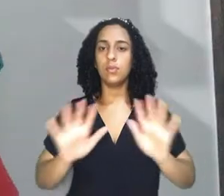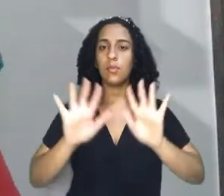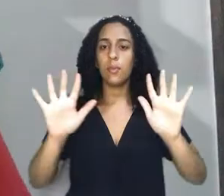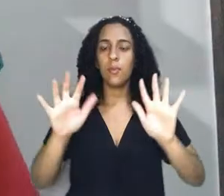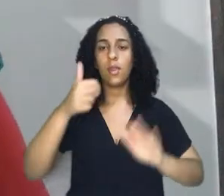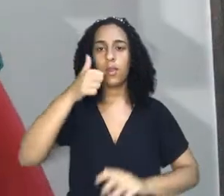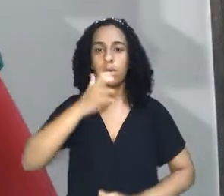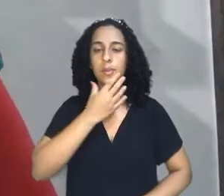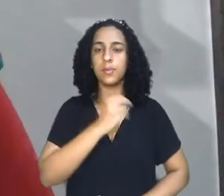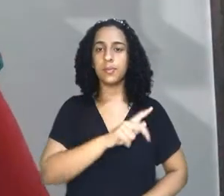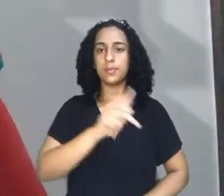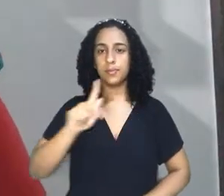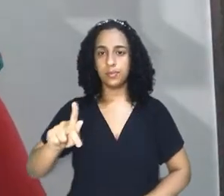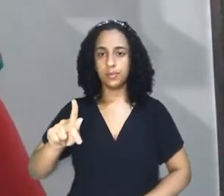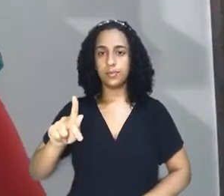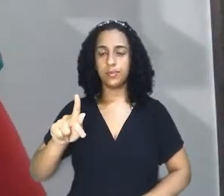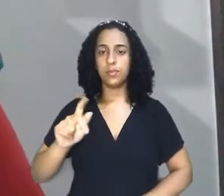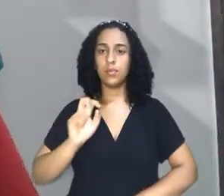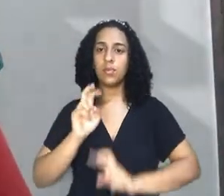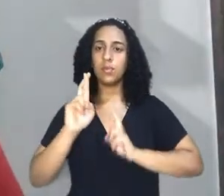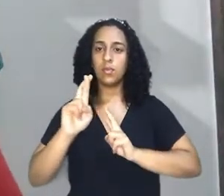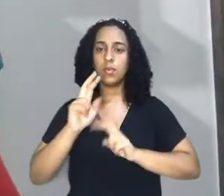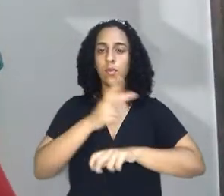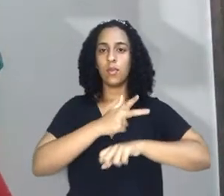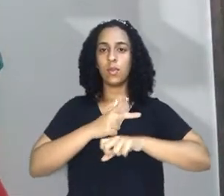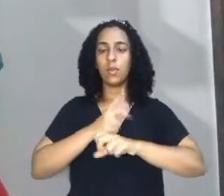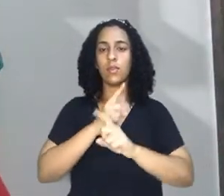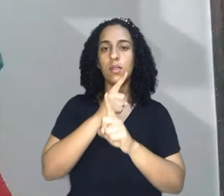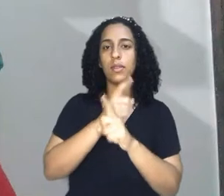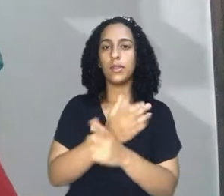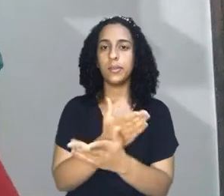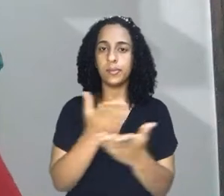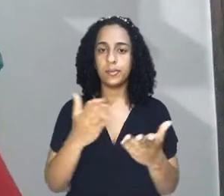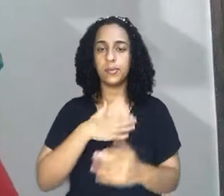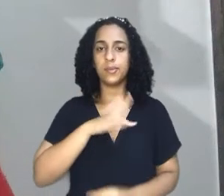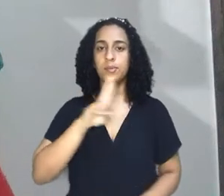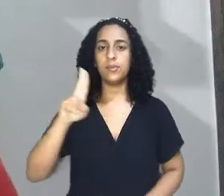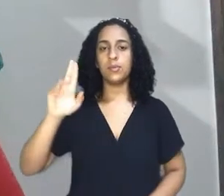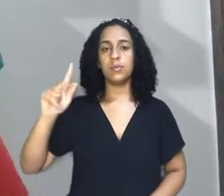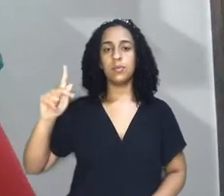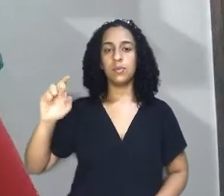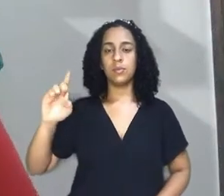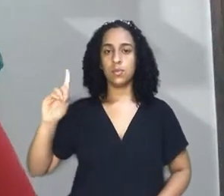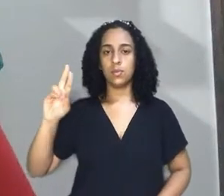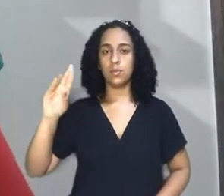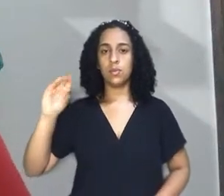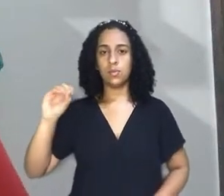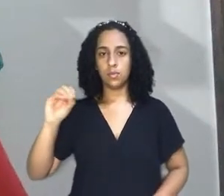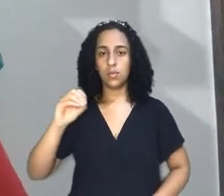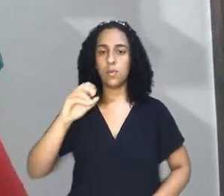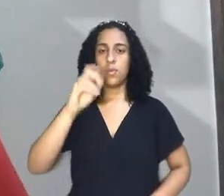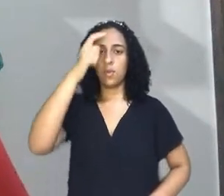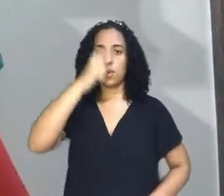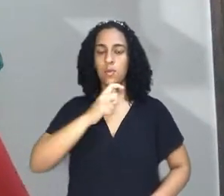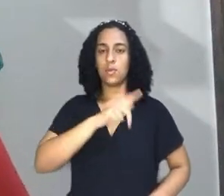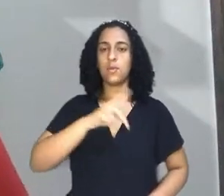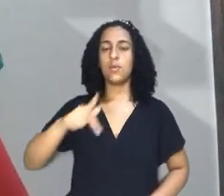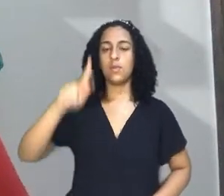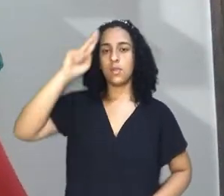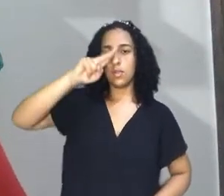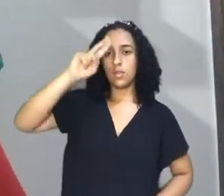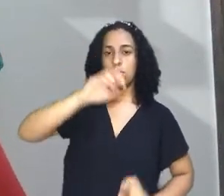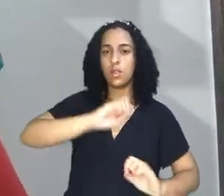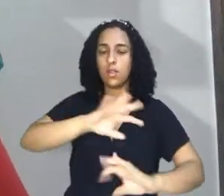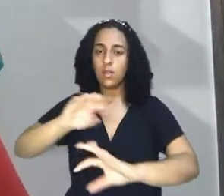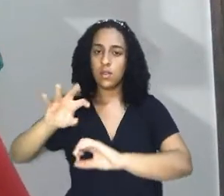Olá, professoras e professores, espero que esse vídeo lhe encontre bem. Me chamo Pedro Castelan, sou professor de História na Educação Básica, trabalho